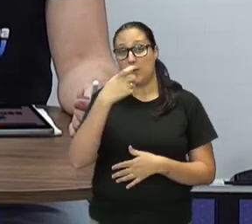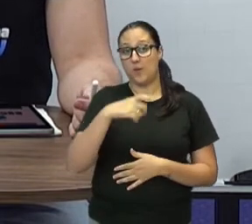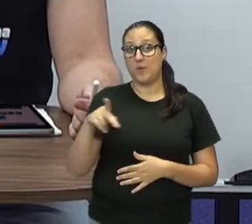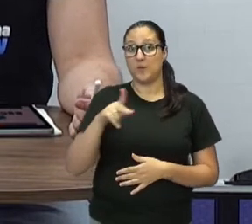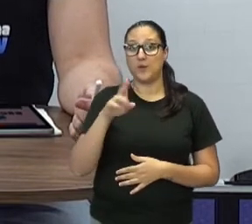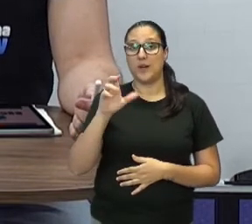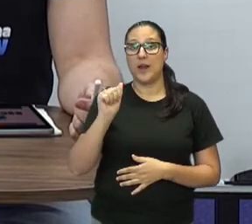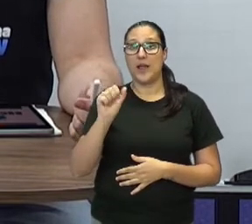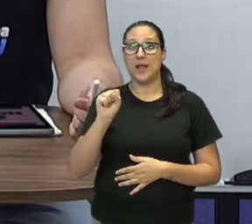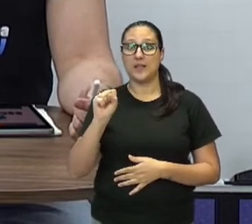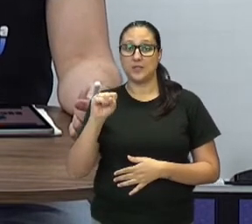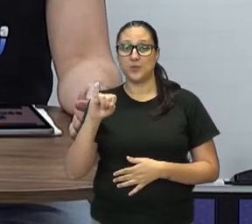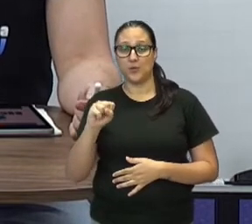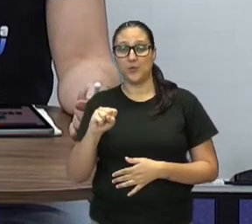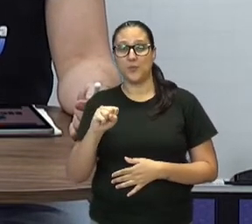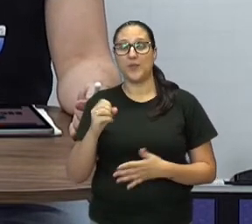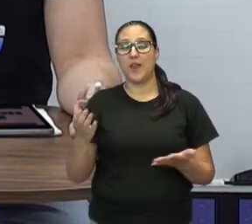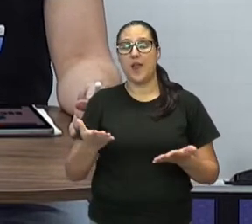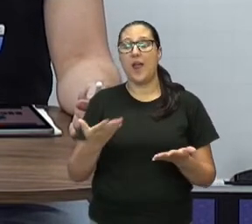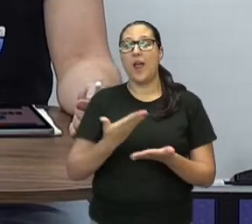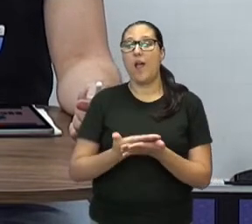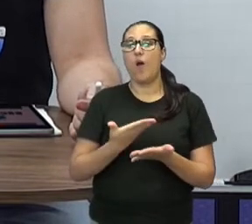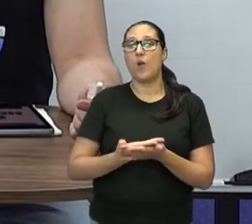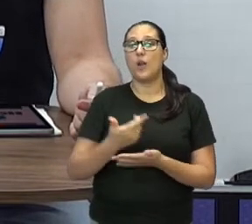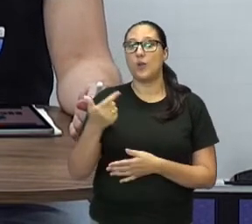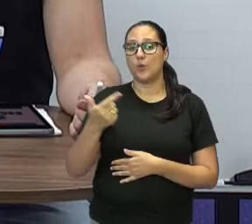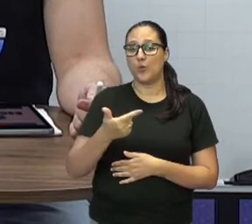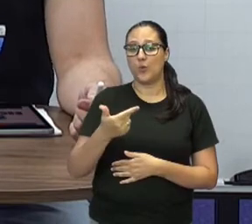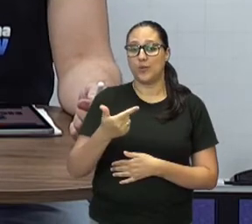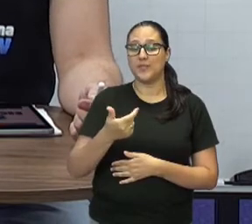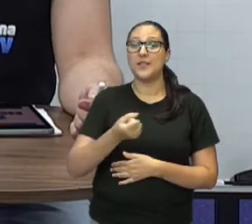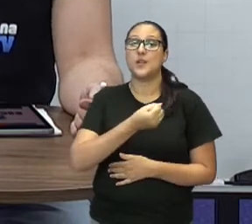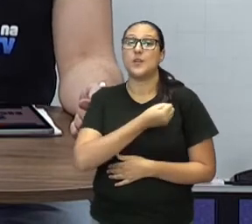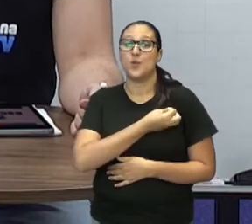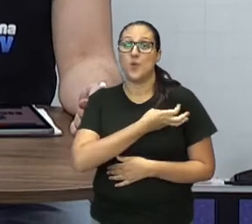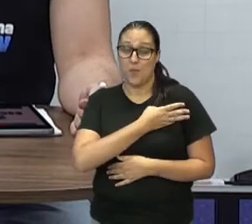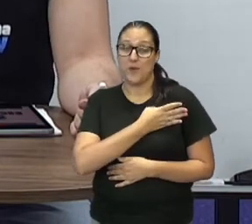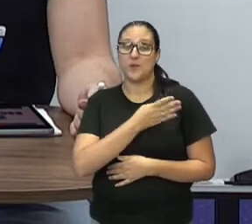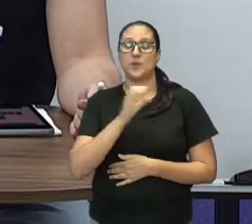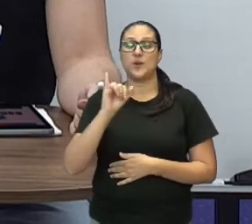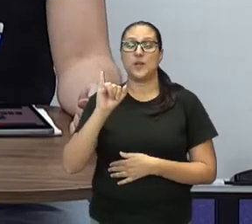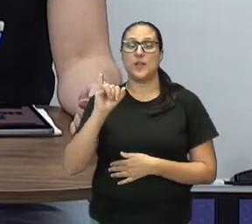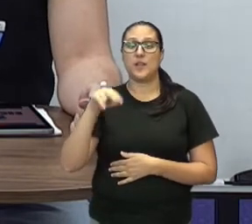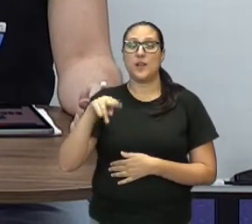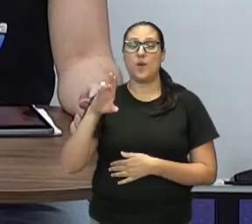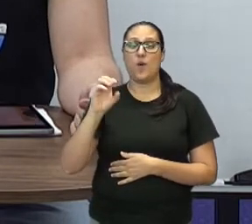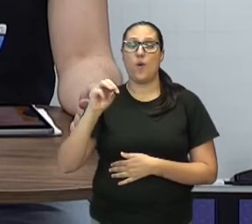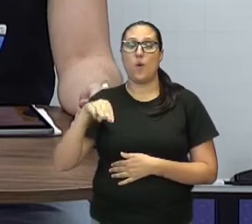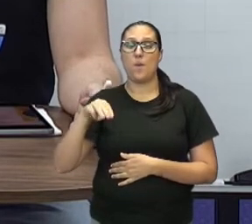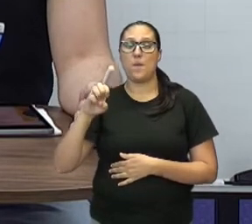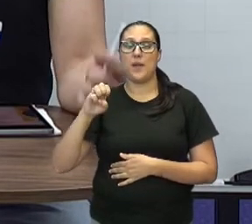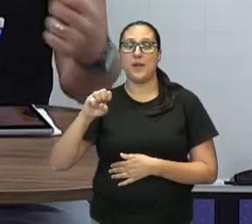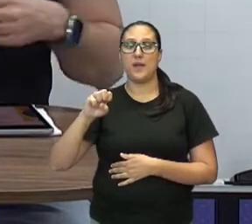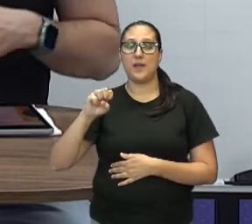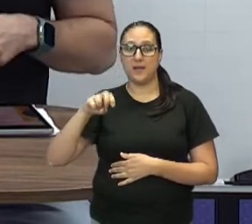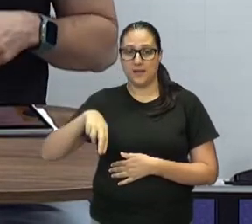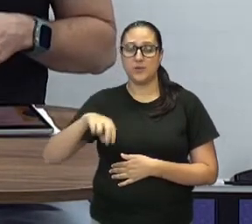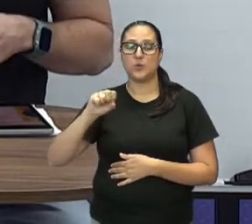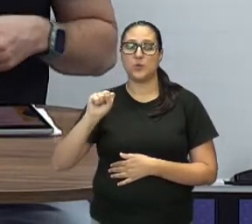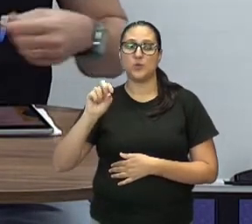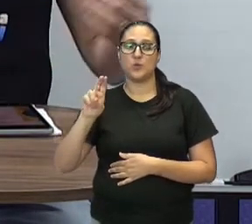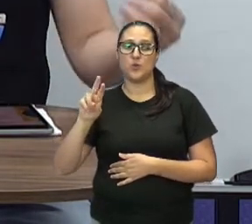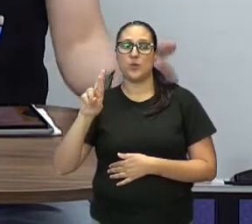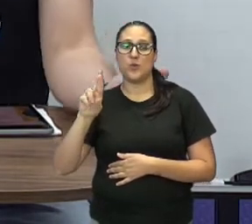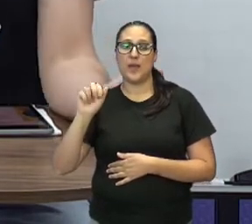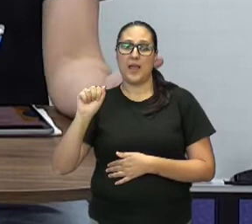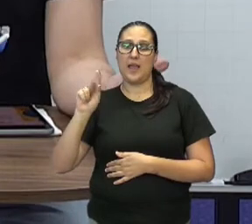iremos para a nossa aula 2 sobre números incomensuráveis, os números irracionais. Vamos lá? Gente,